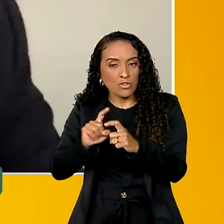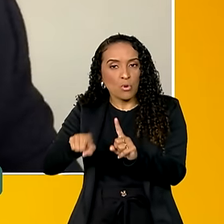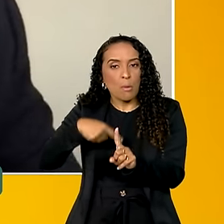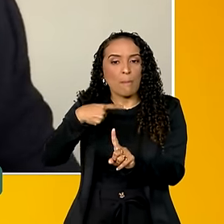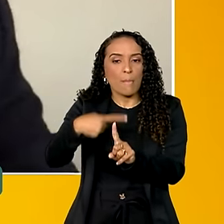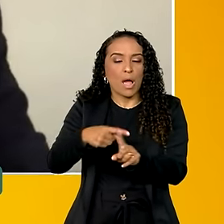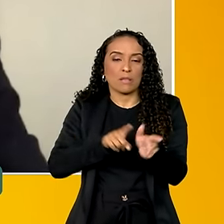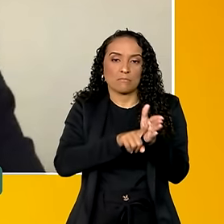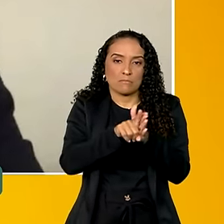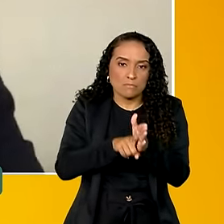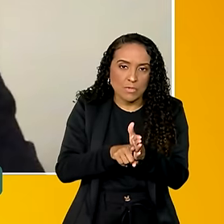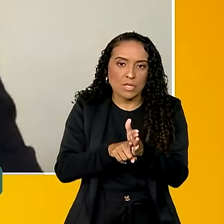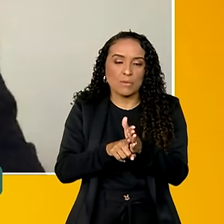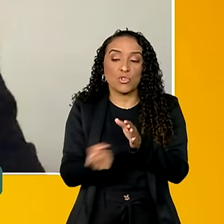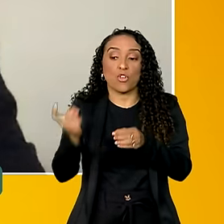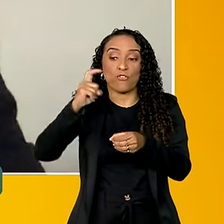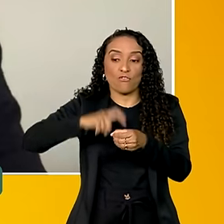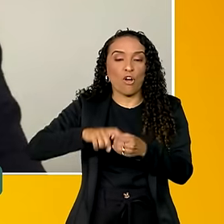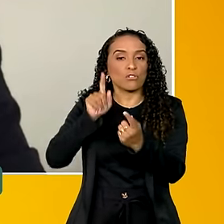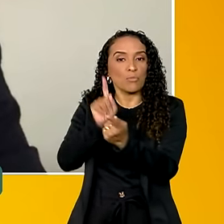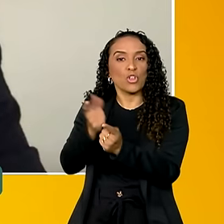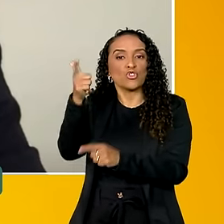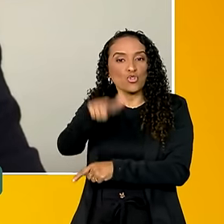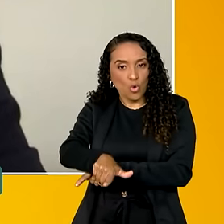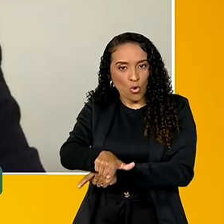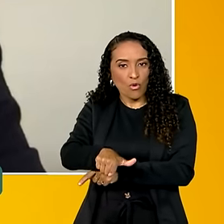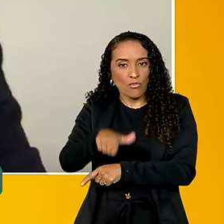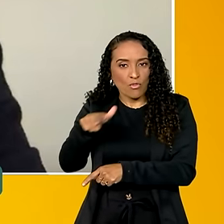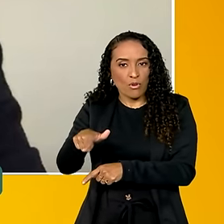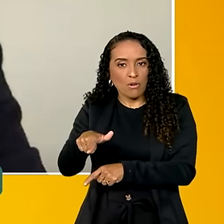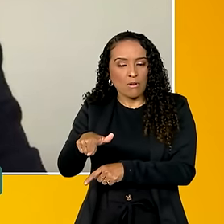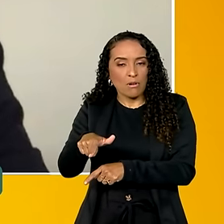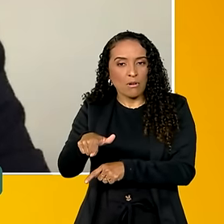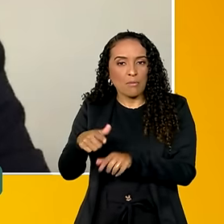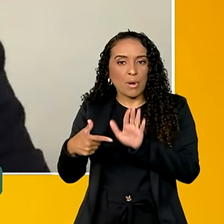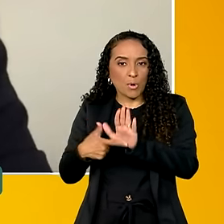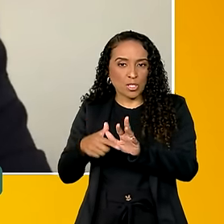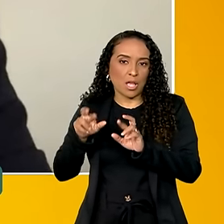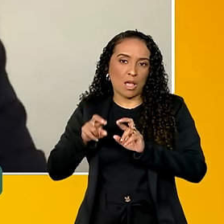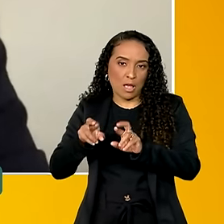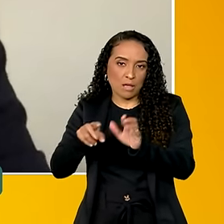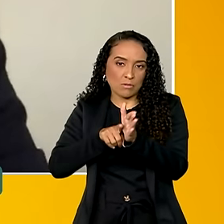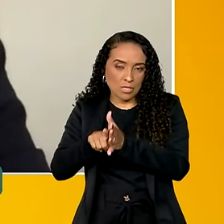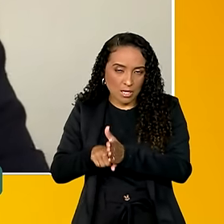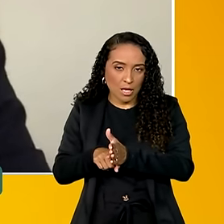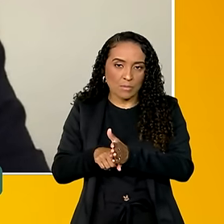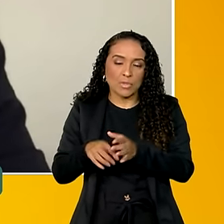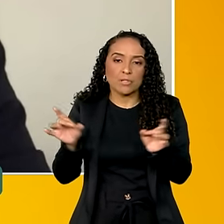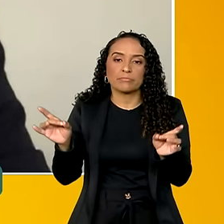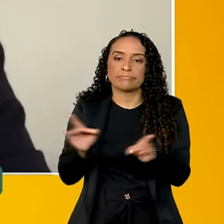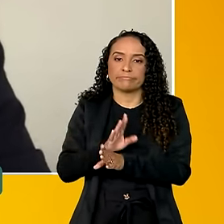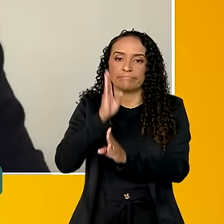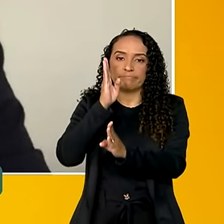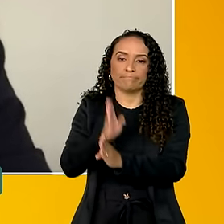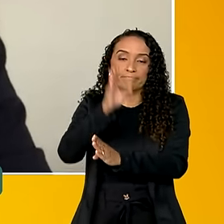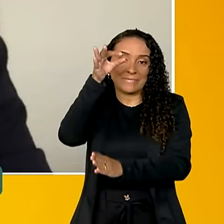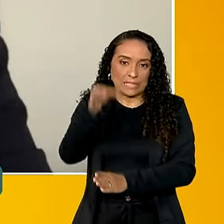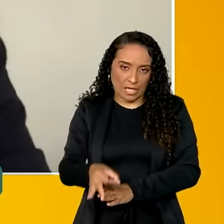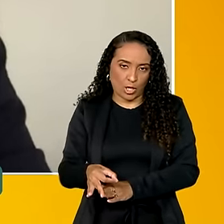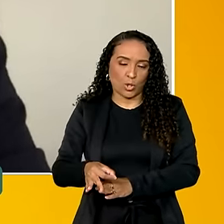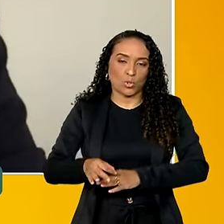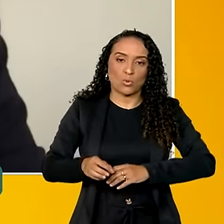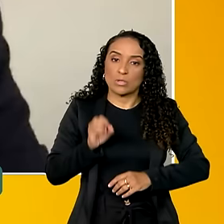exames, e volte na consulta com o oncologista para fechamento do diagnóstico.